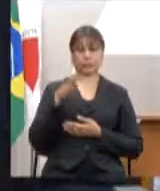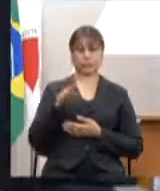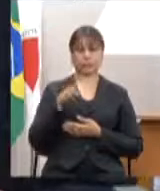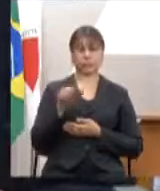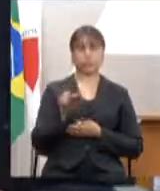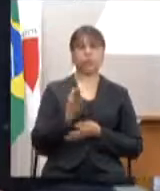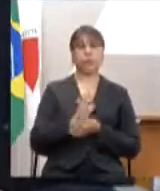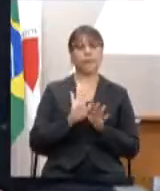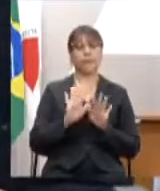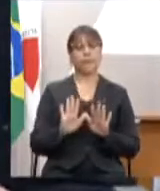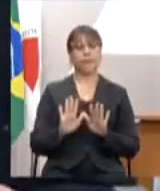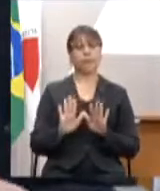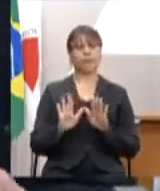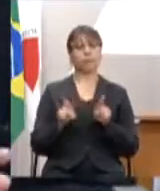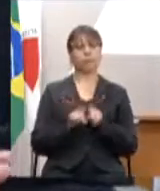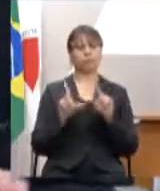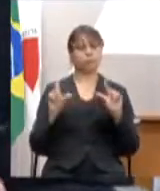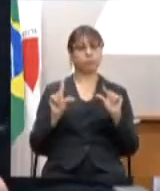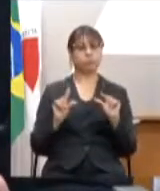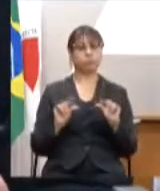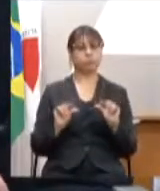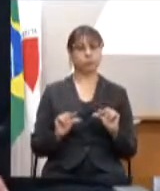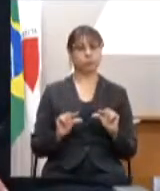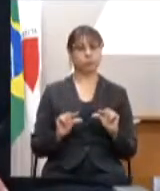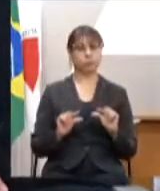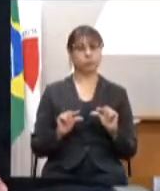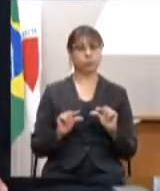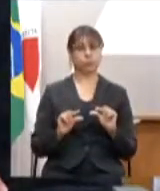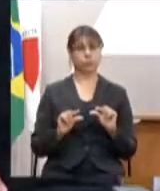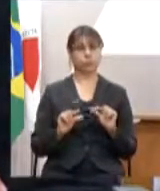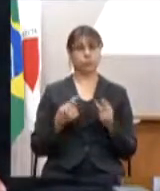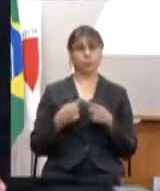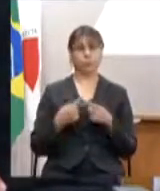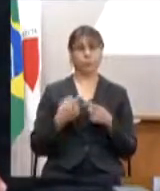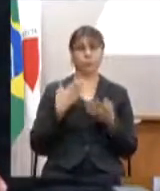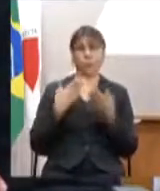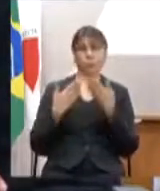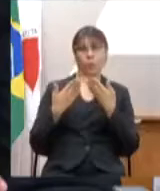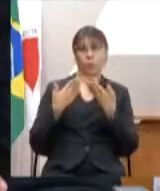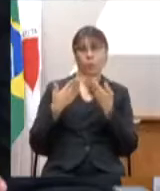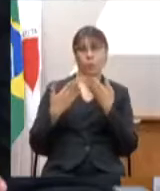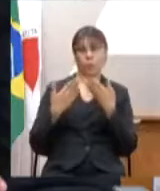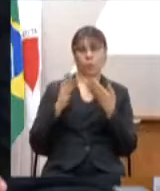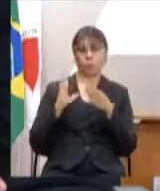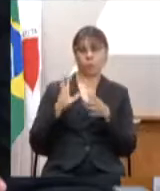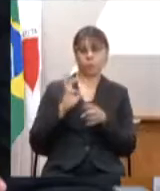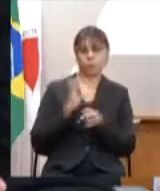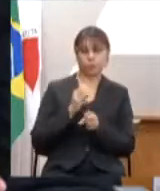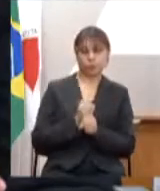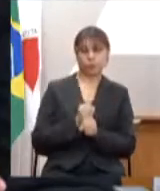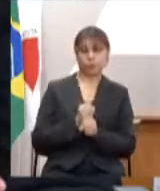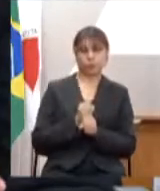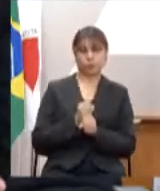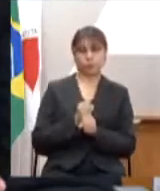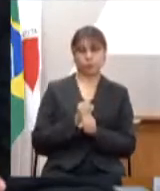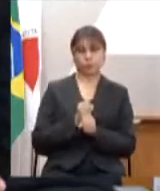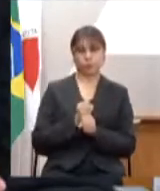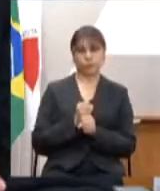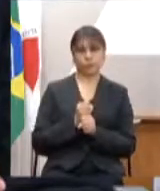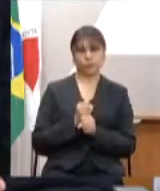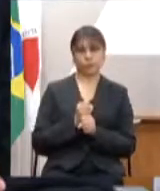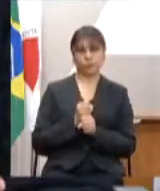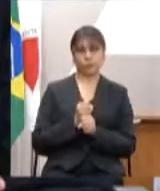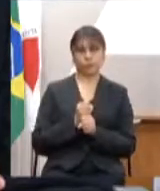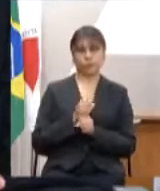ele está vendo uma redução, se nós compararmos com o valor enviado na